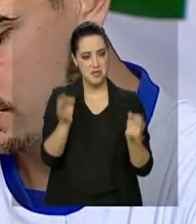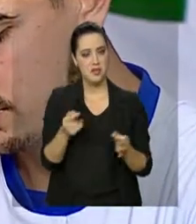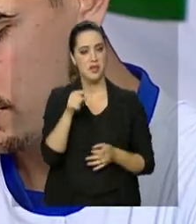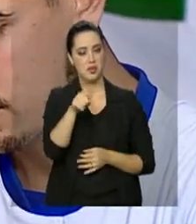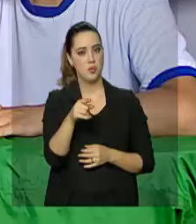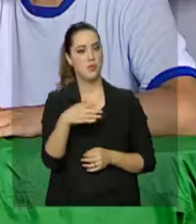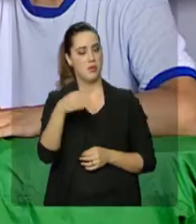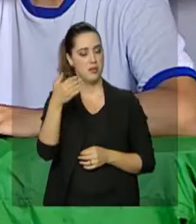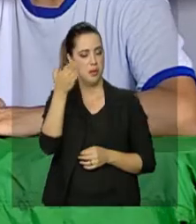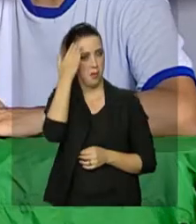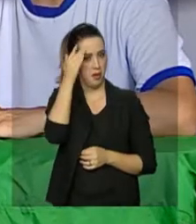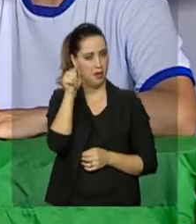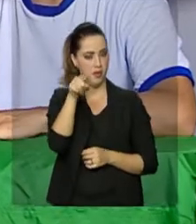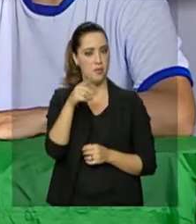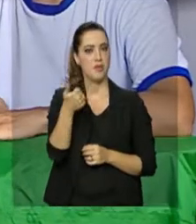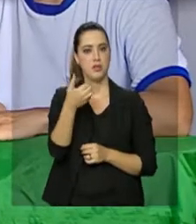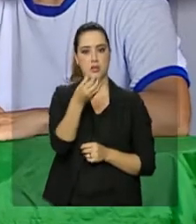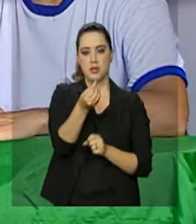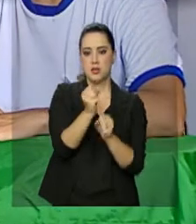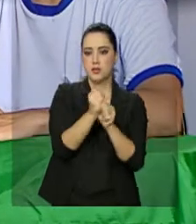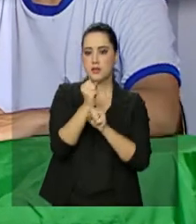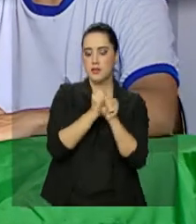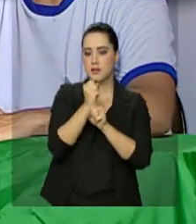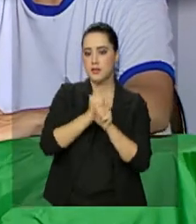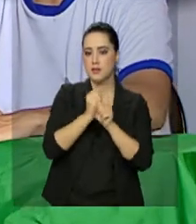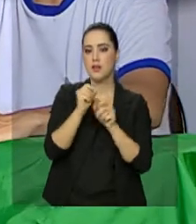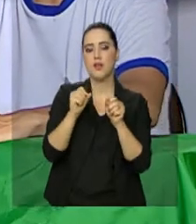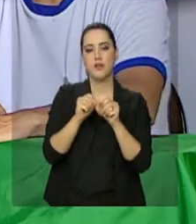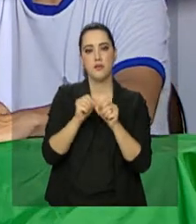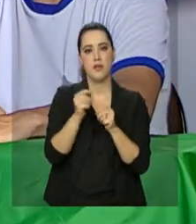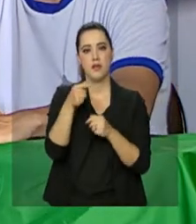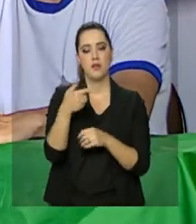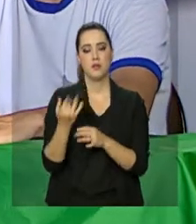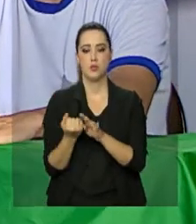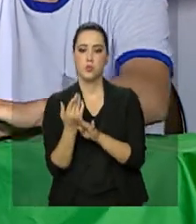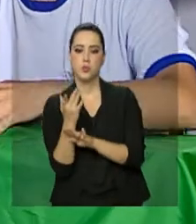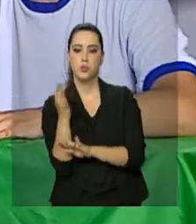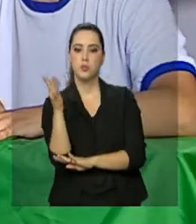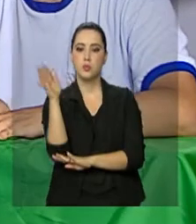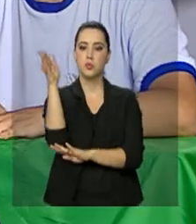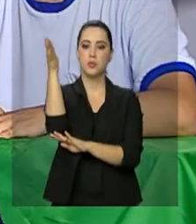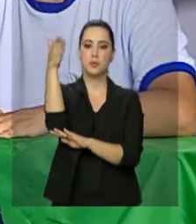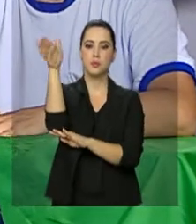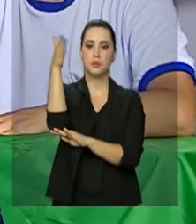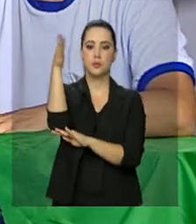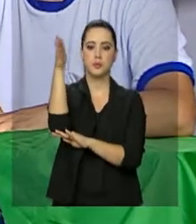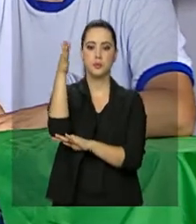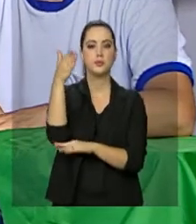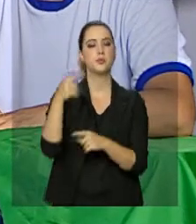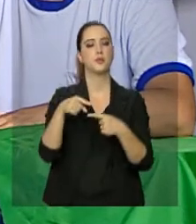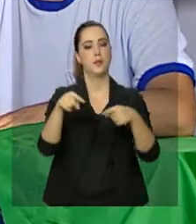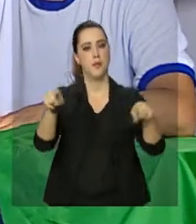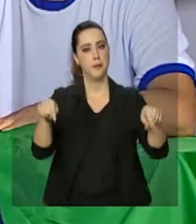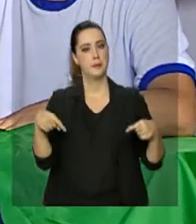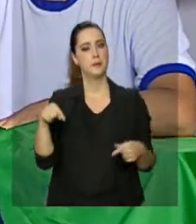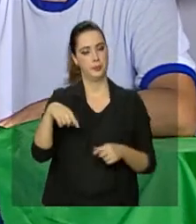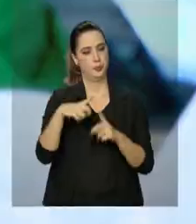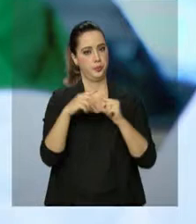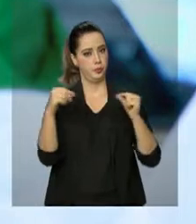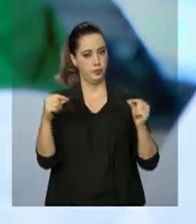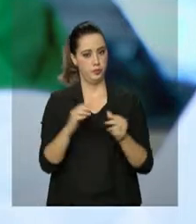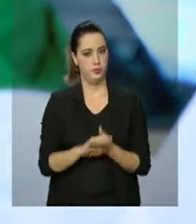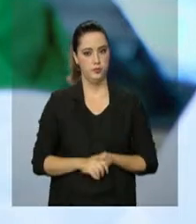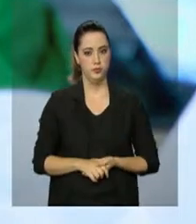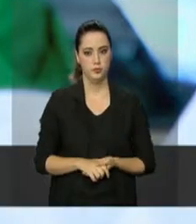empresário Eri, que há 16 anos confecciona o modelo que fica hasteado na Praça dos Três Poderes, em Brasília.